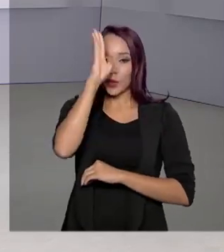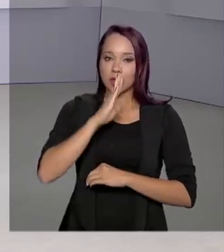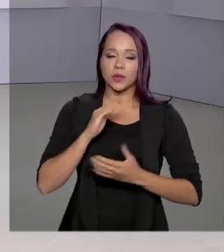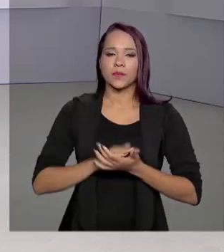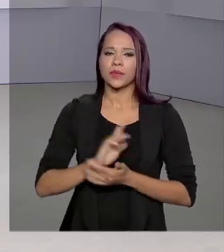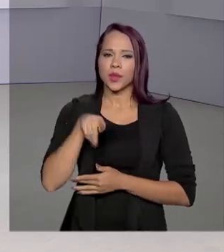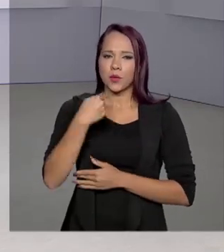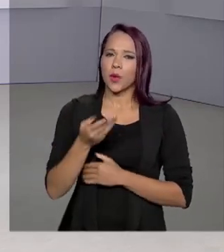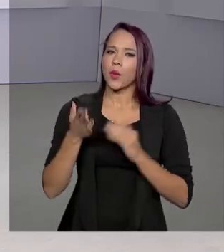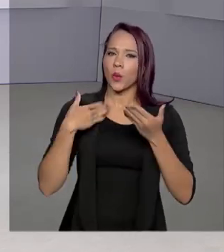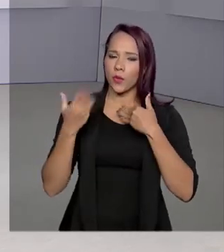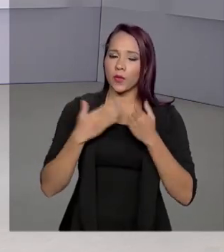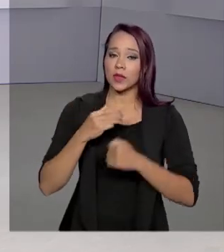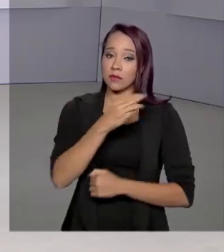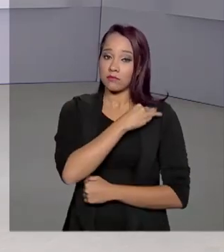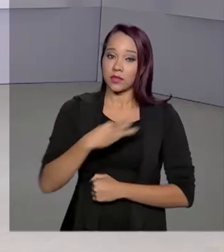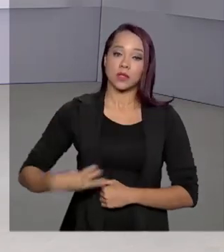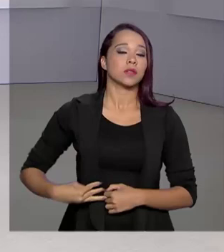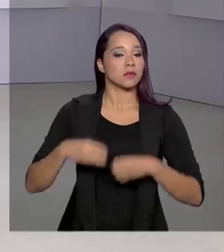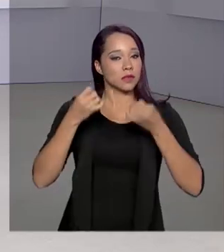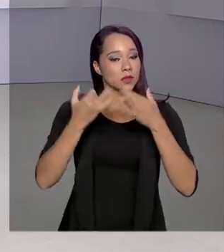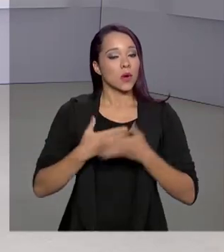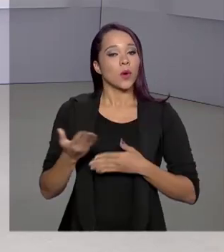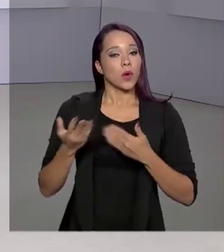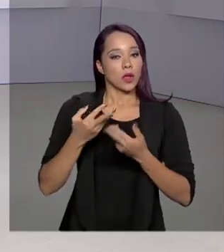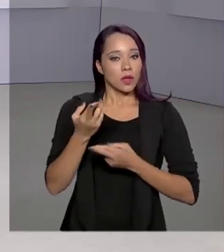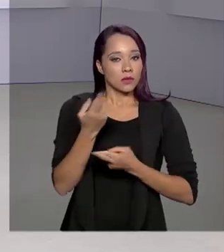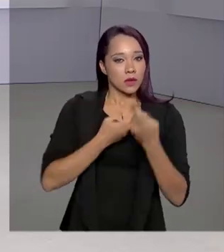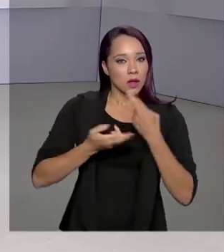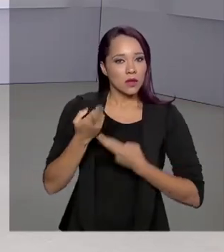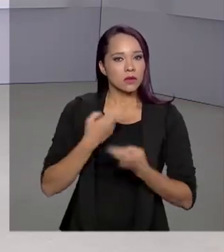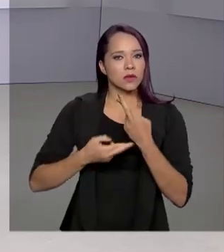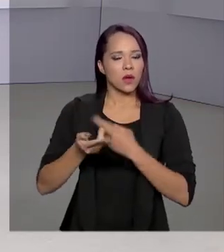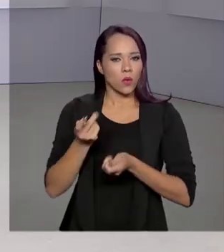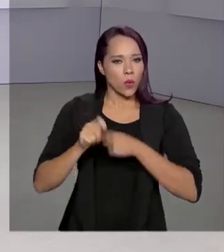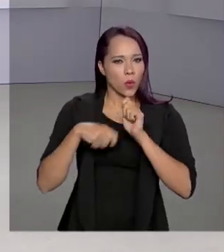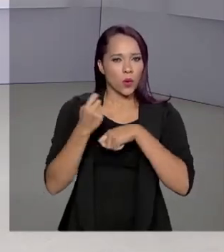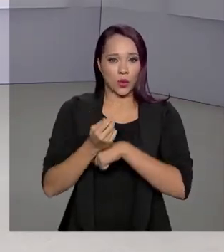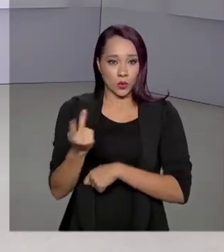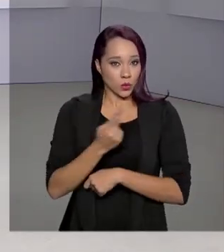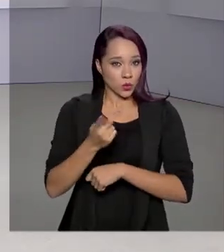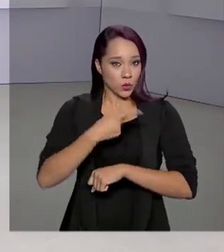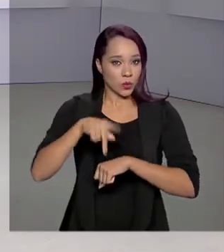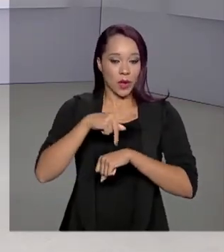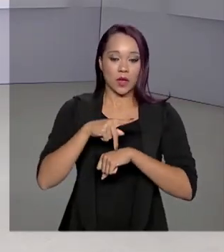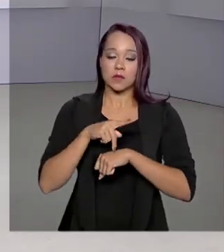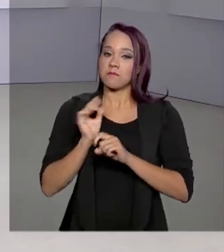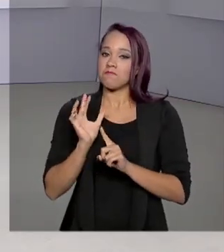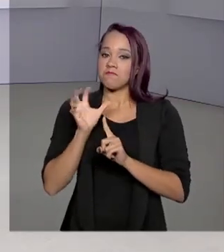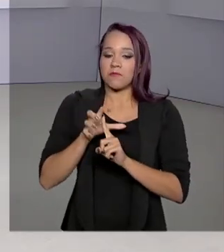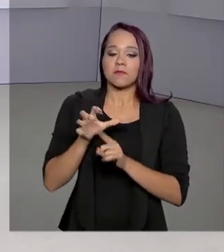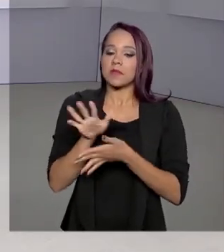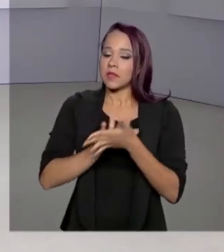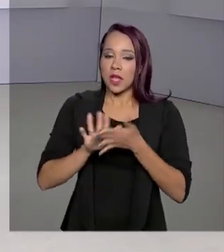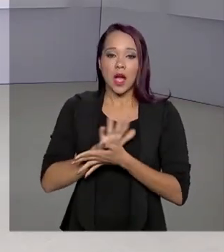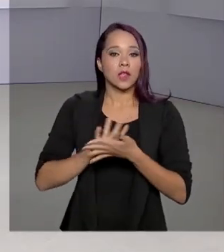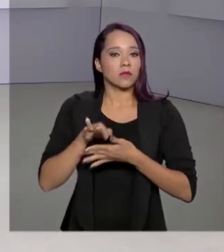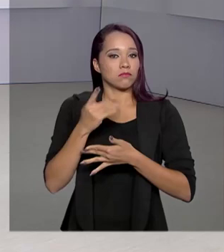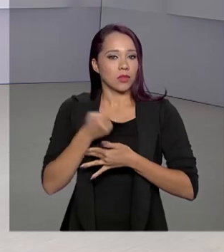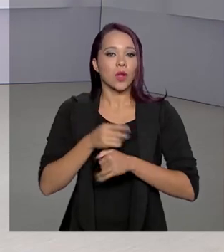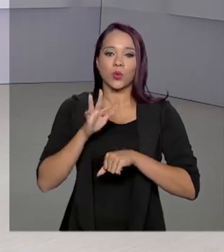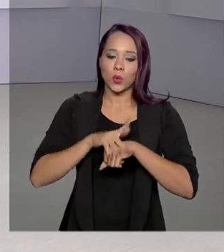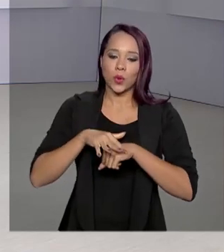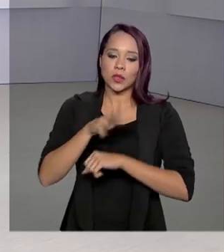Após a conversa, a ministra afirmou que as relações comerciais entre os dois países não foram afetadas pelo surto da